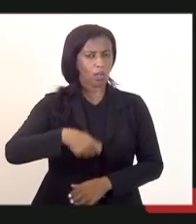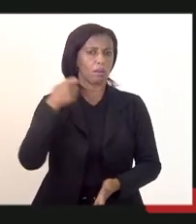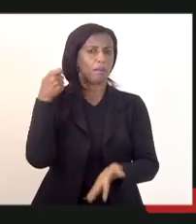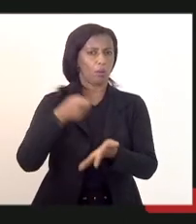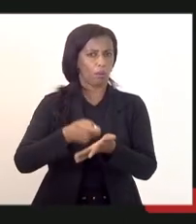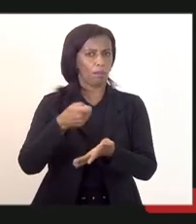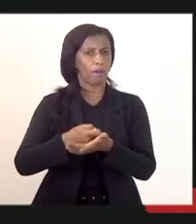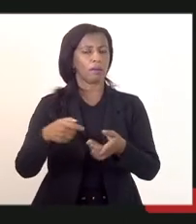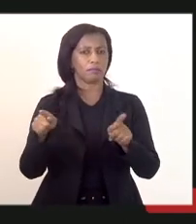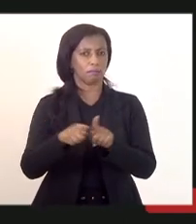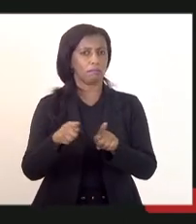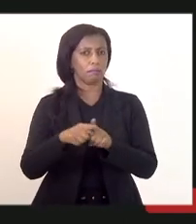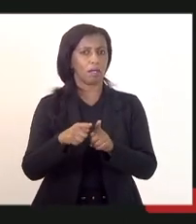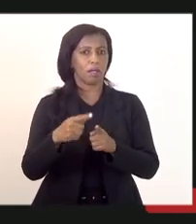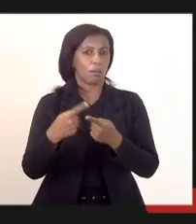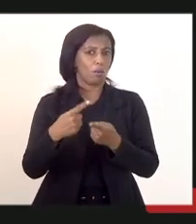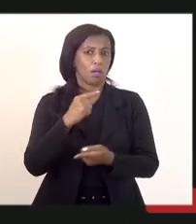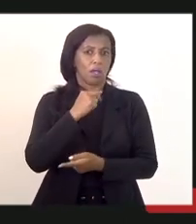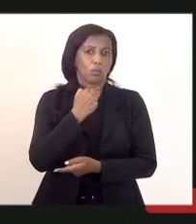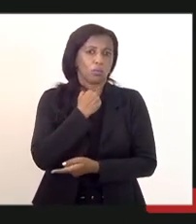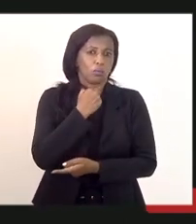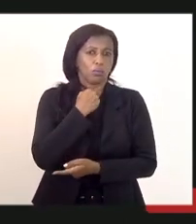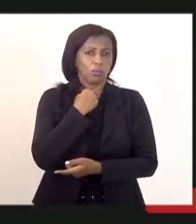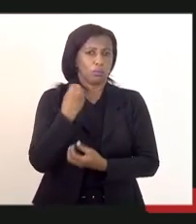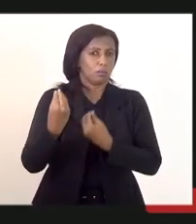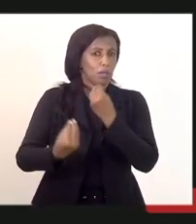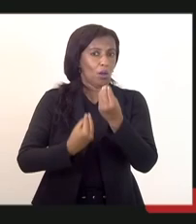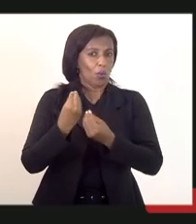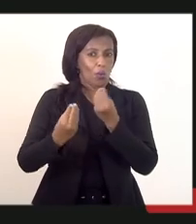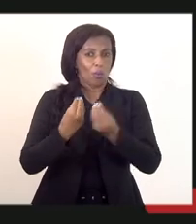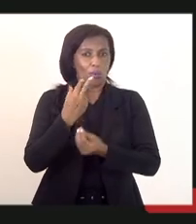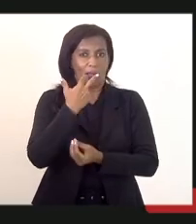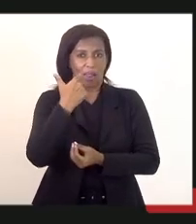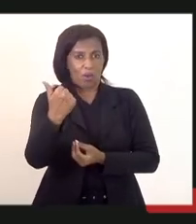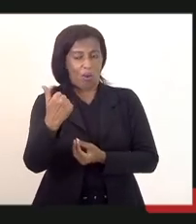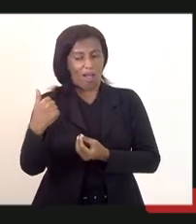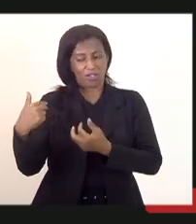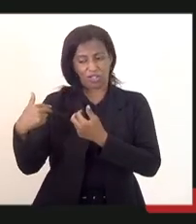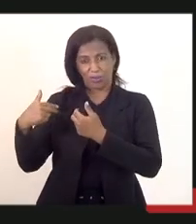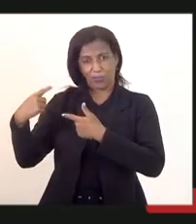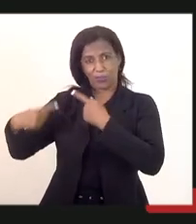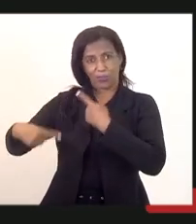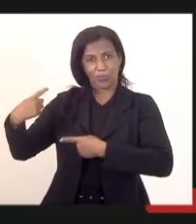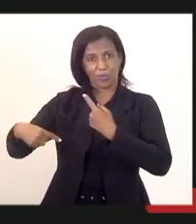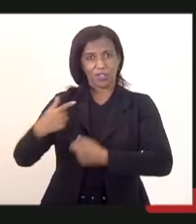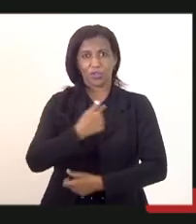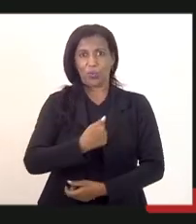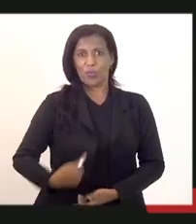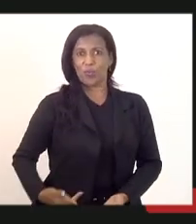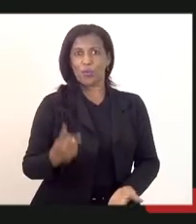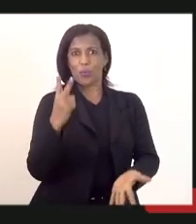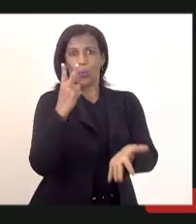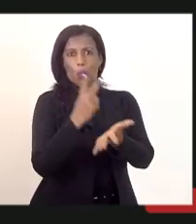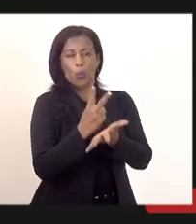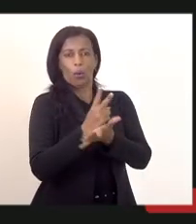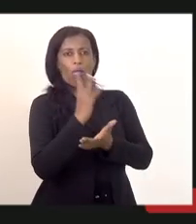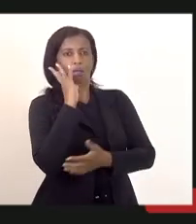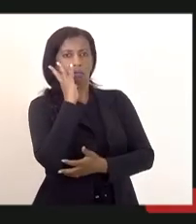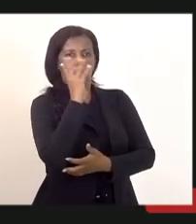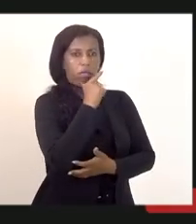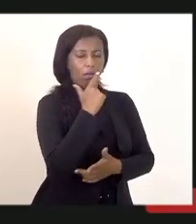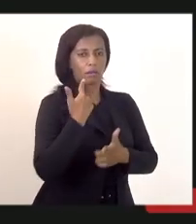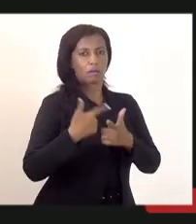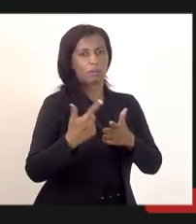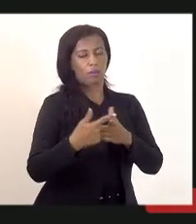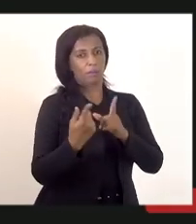também porque não dá mais para a gente como diz na linguagem política que o governo continue barrigando essa situação a gente